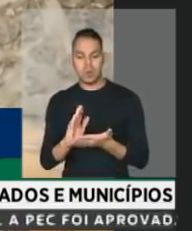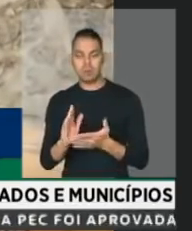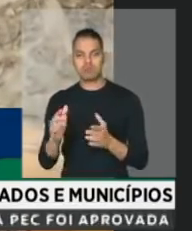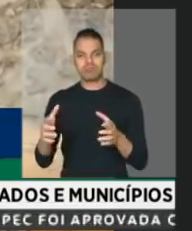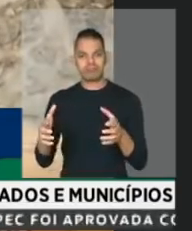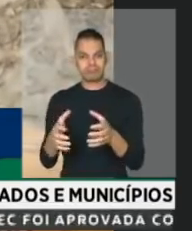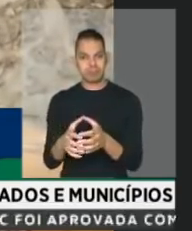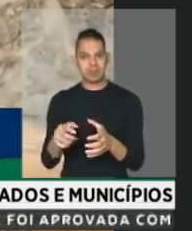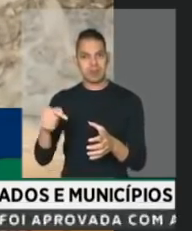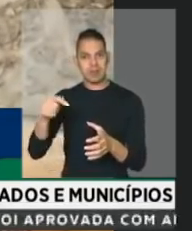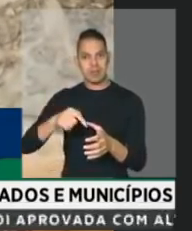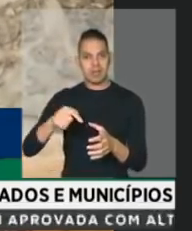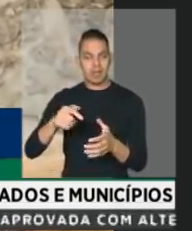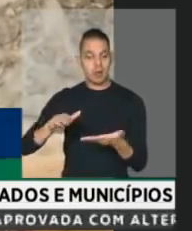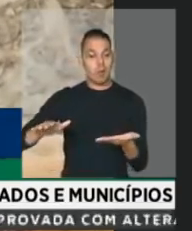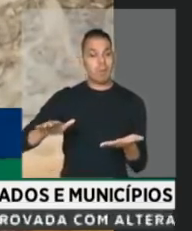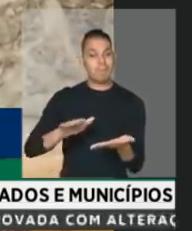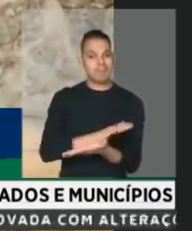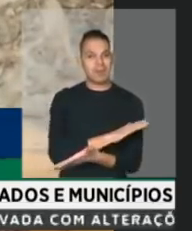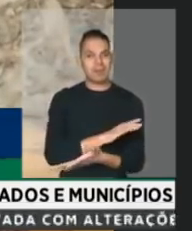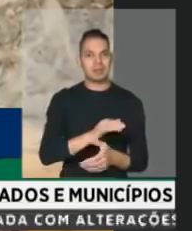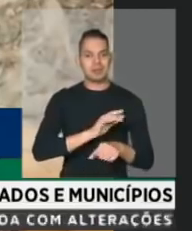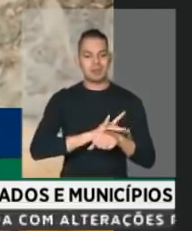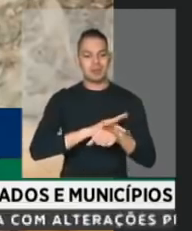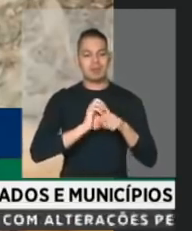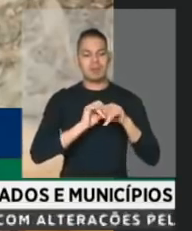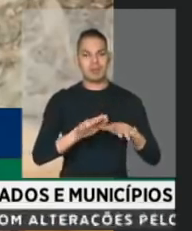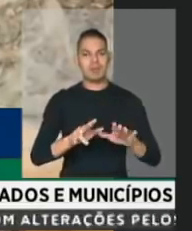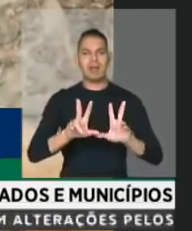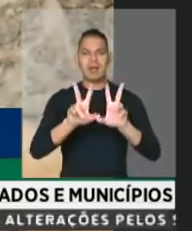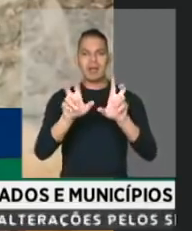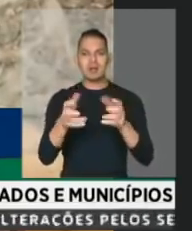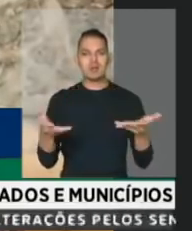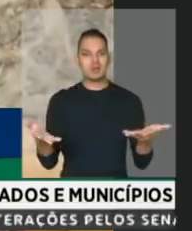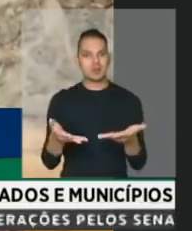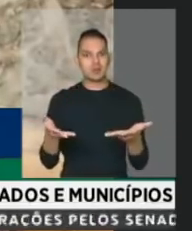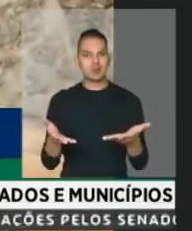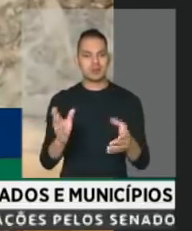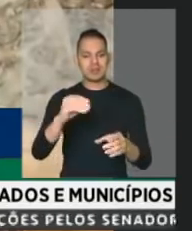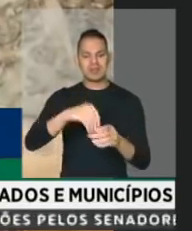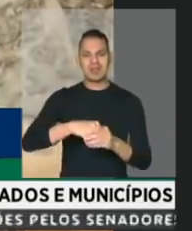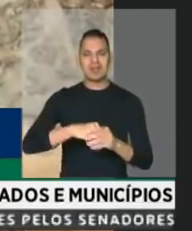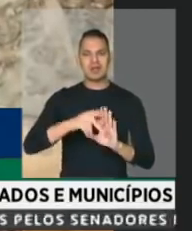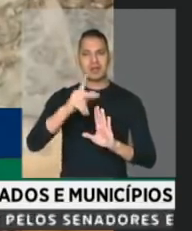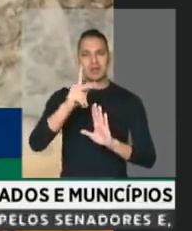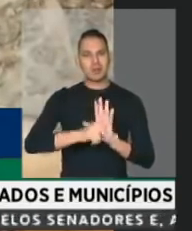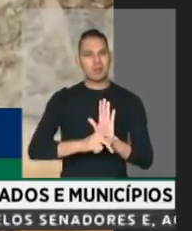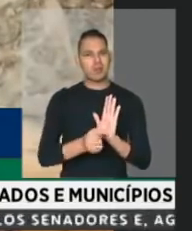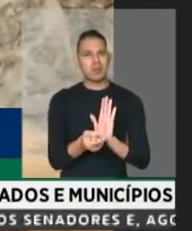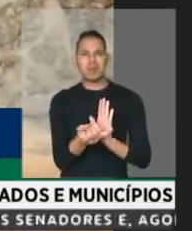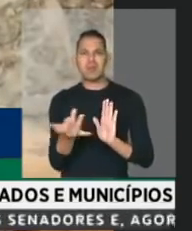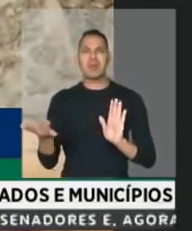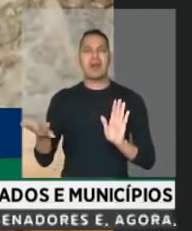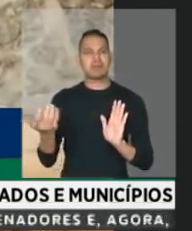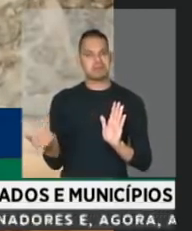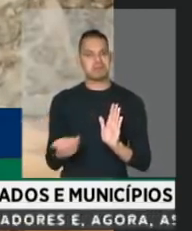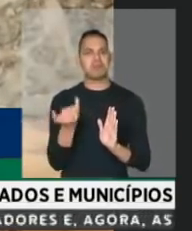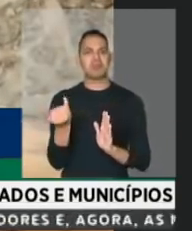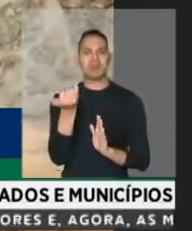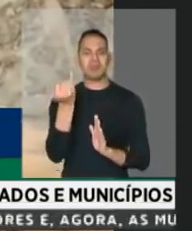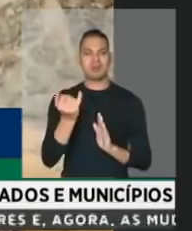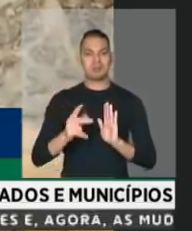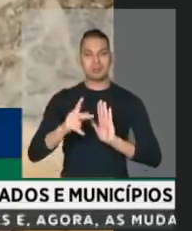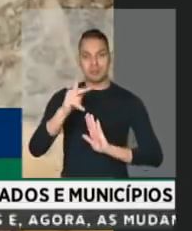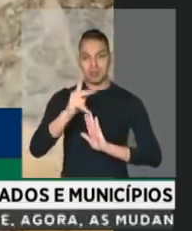combate à pandemia. A pauta de hoje, presidente, está recheada de projetos fundamentais. Não só o